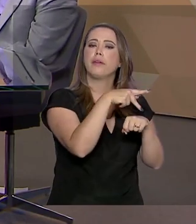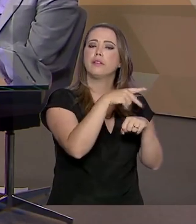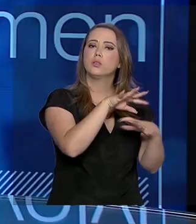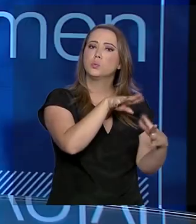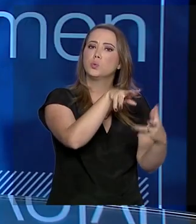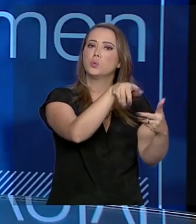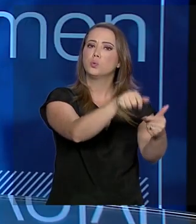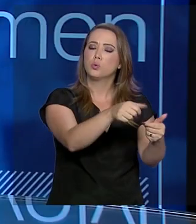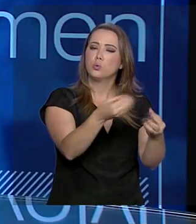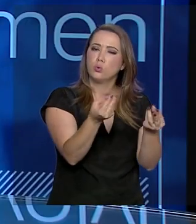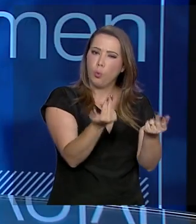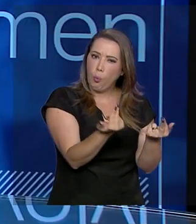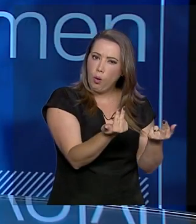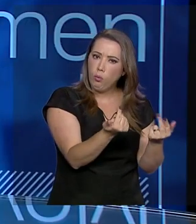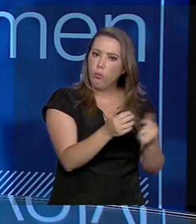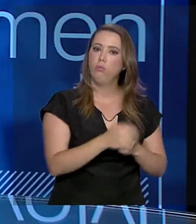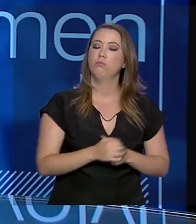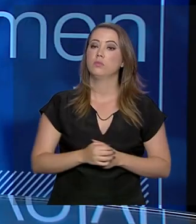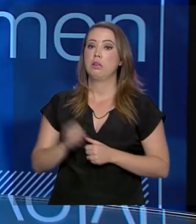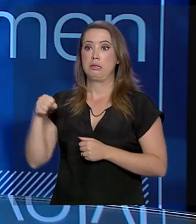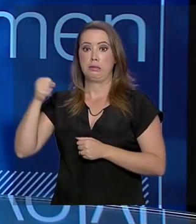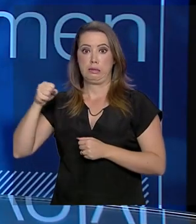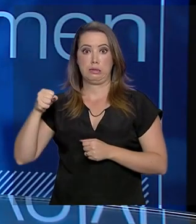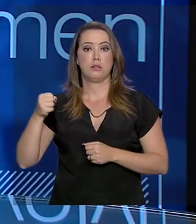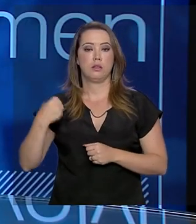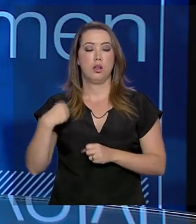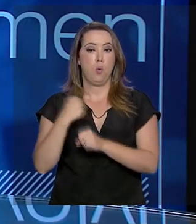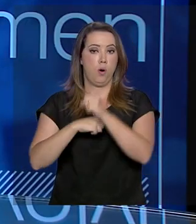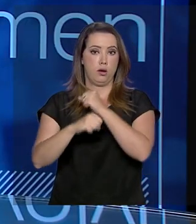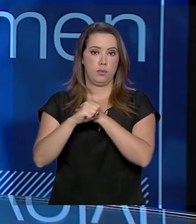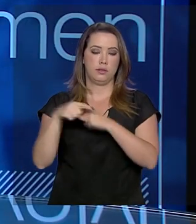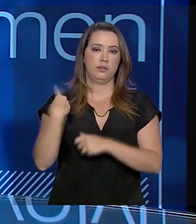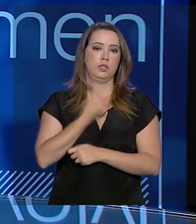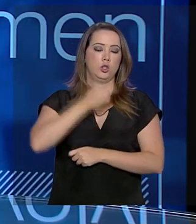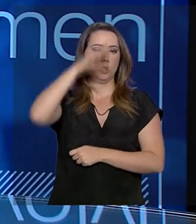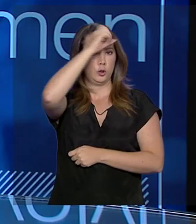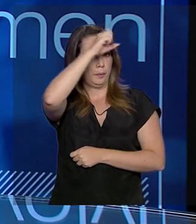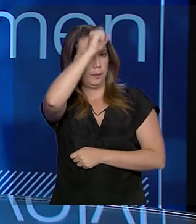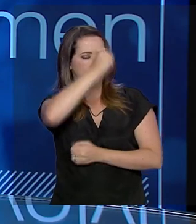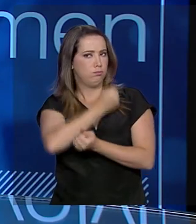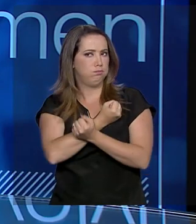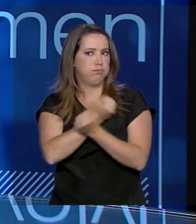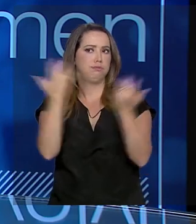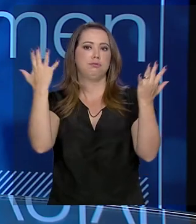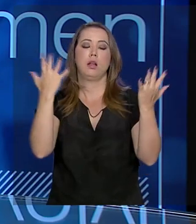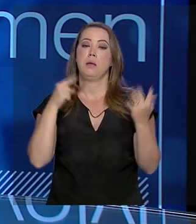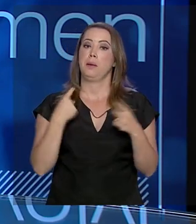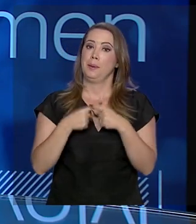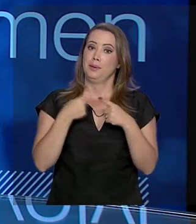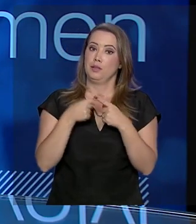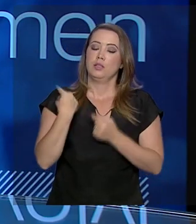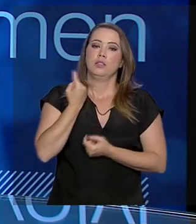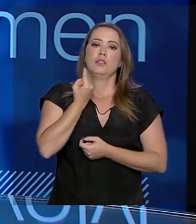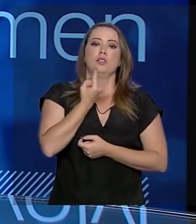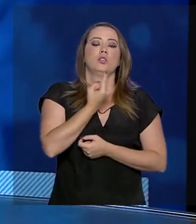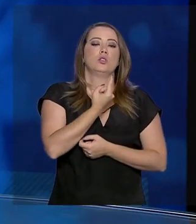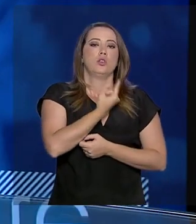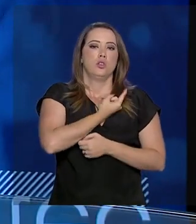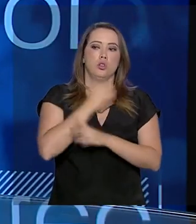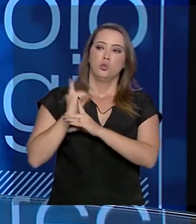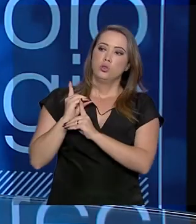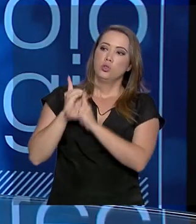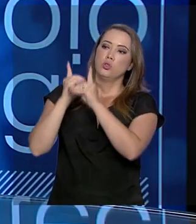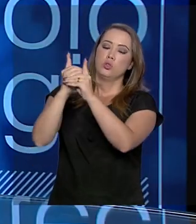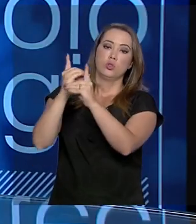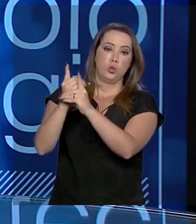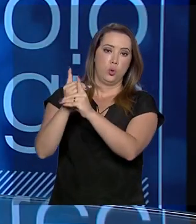Sem dúvida nenhuma, ano passado foi um ano de muita aprendizagem para nós da Secretaria de Aquicultura e Pesca. Fizemos aí alguns encontros internacionais, como, por exemplo,